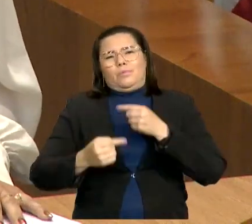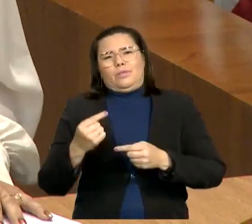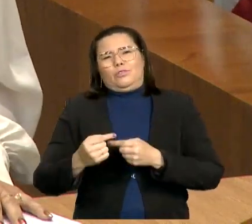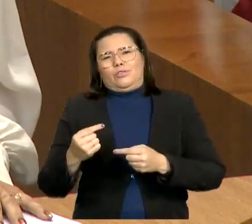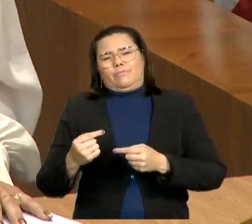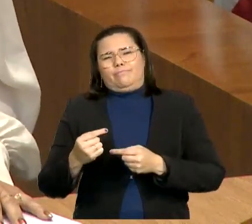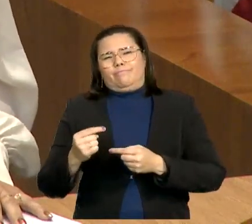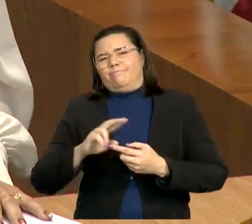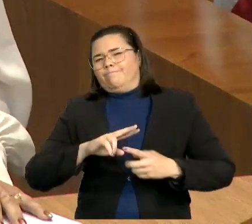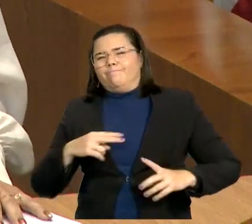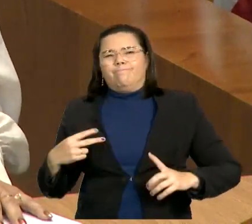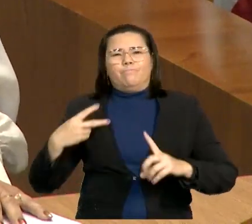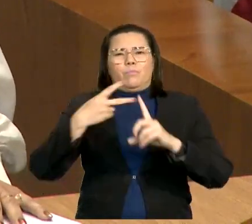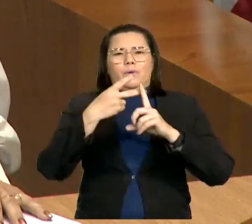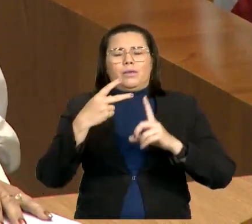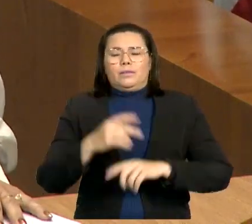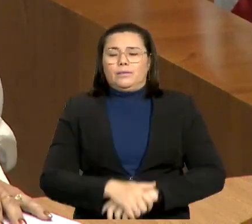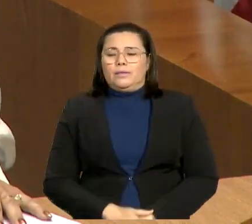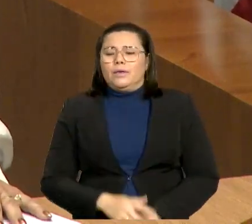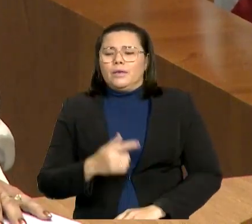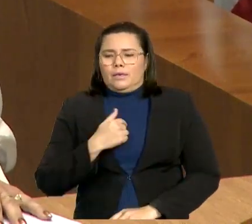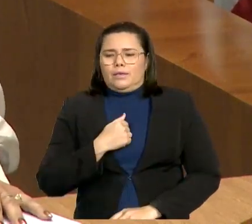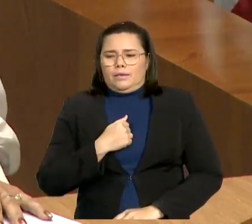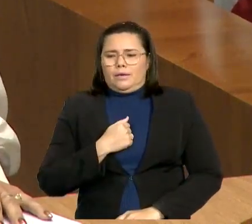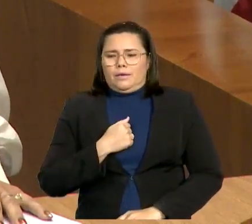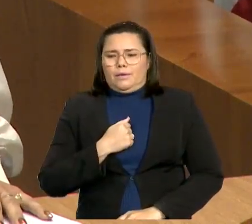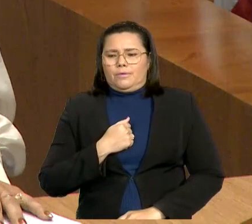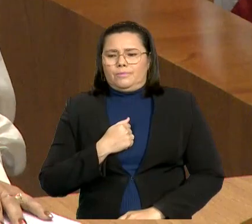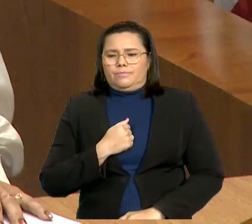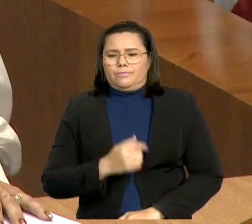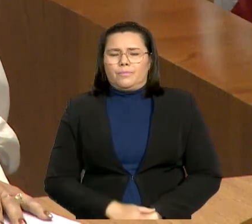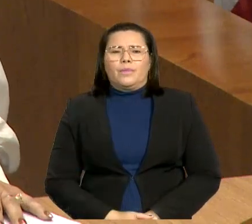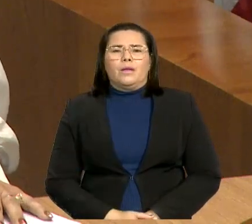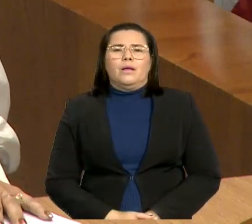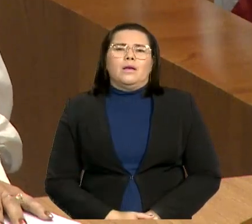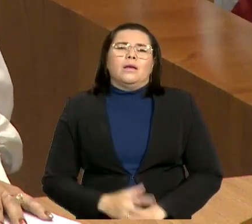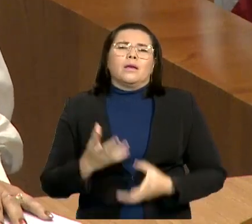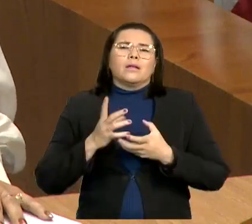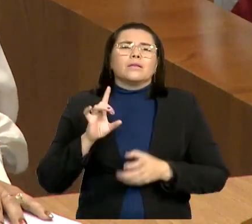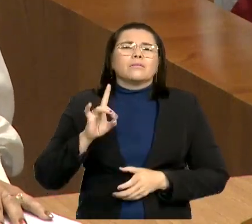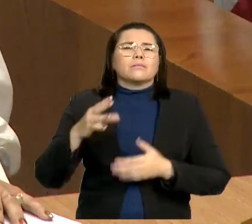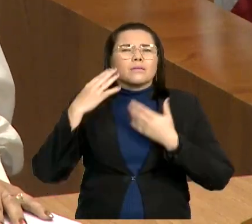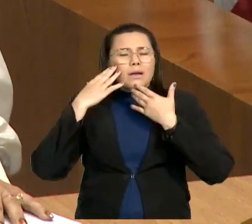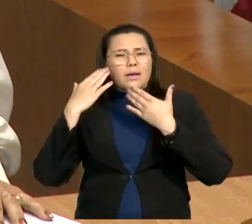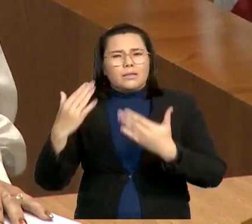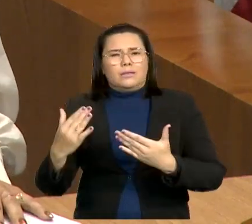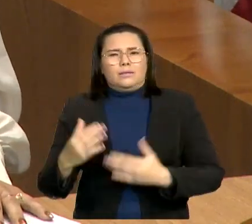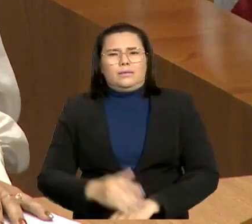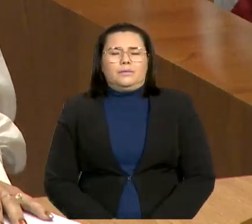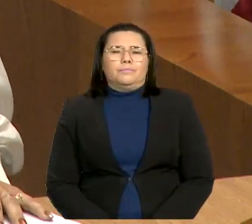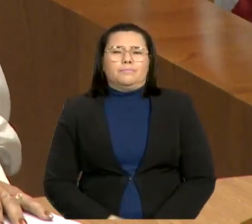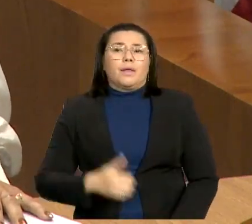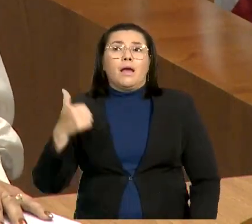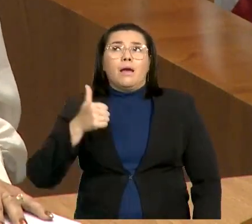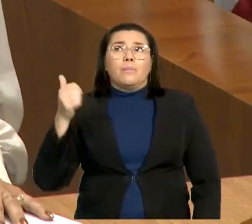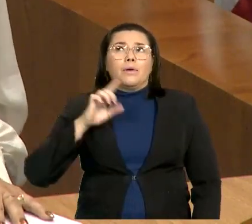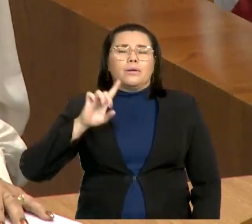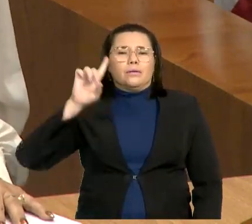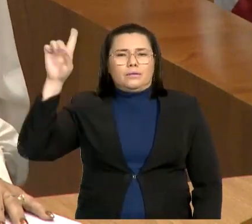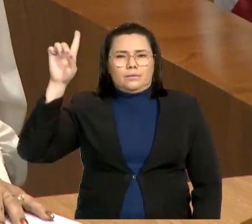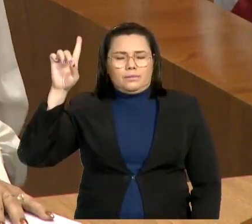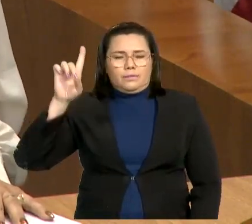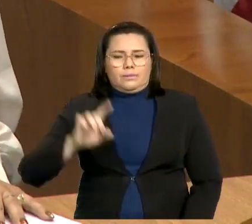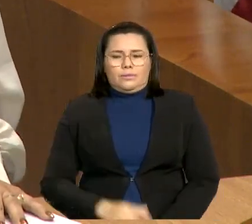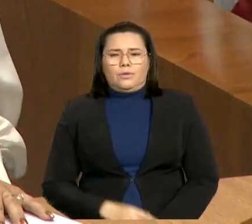considero ter saído de sucesso. Me restam agora os agradecimentos. Agradeço primeiramente a Deus. E